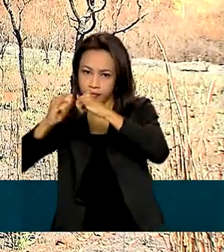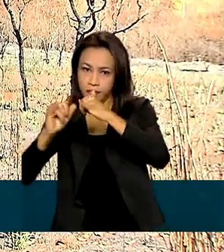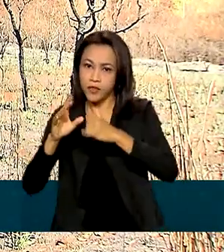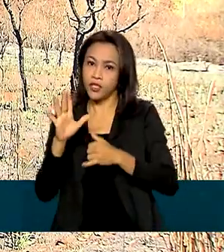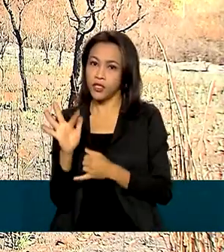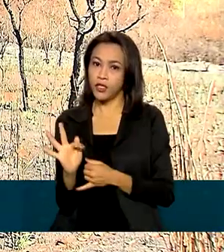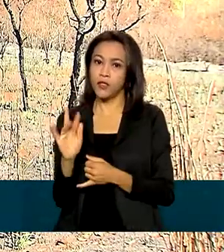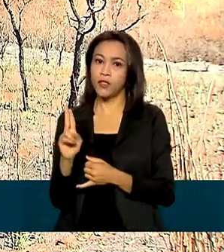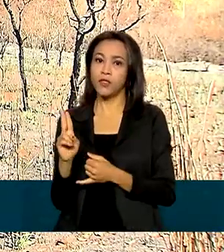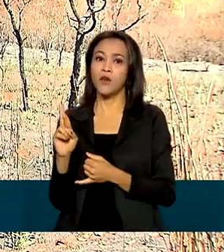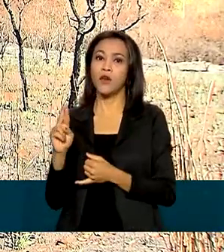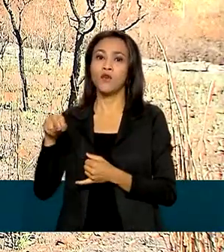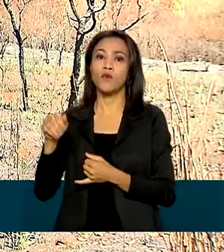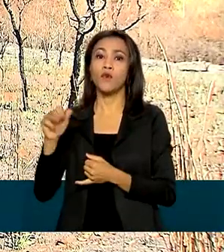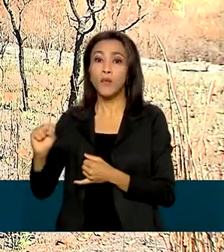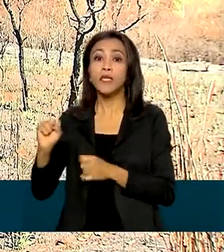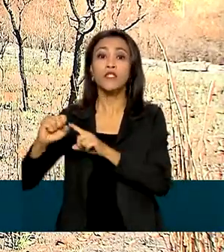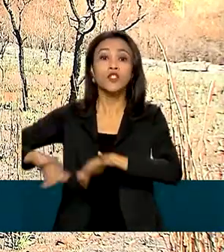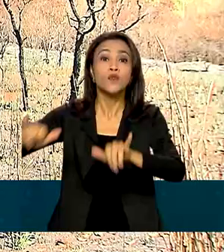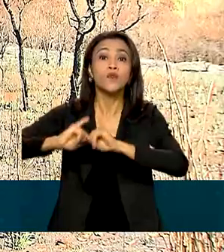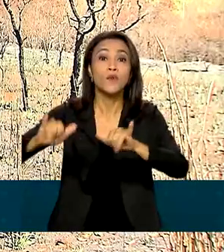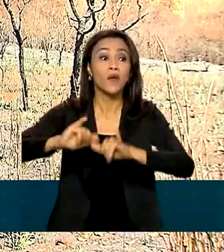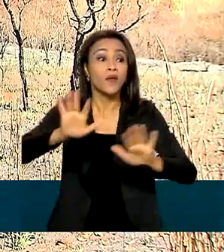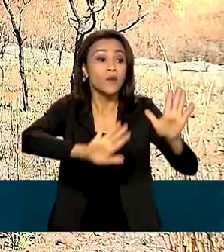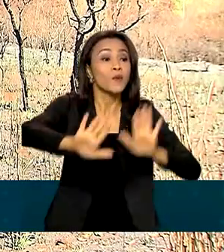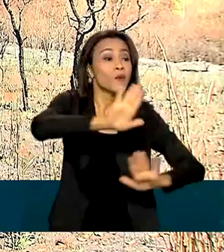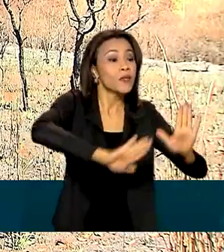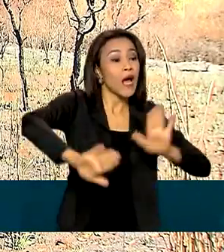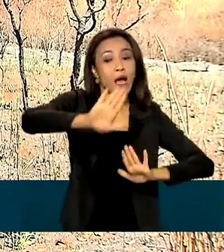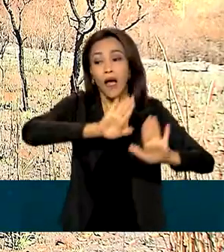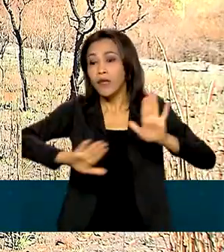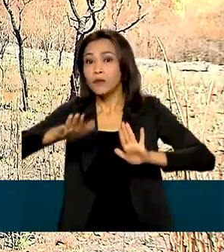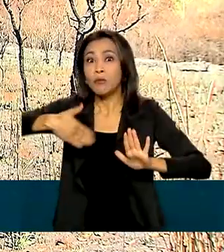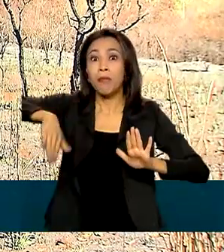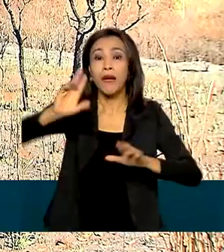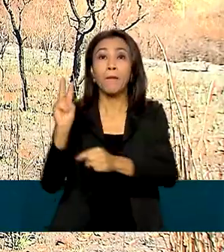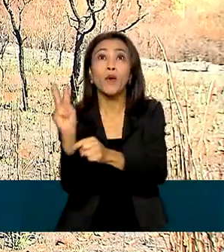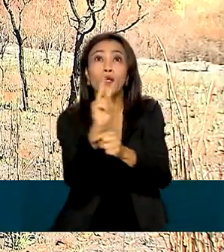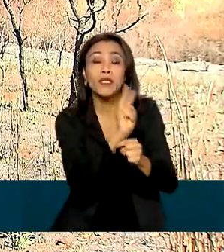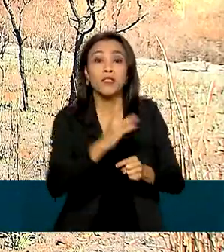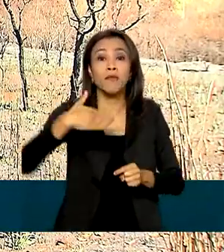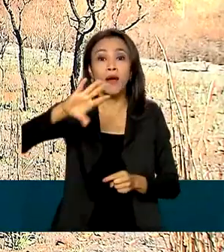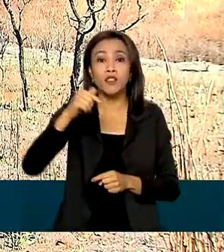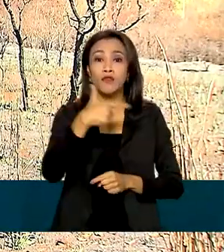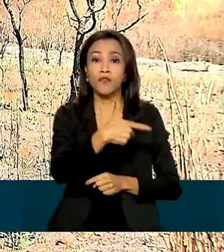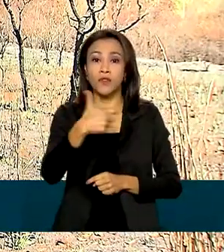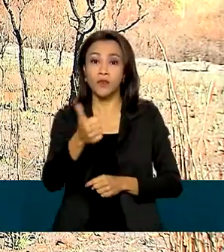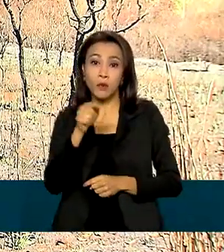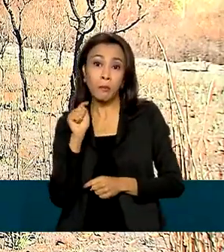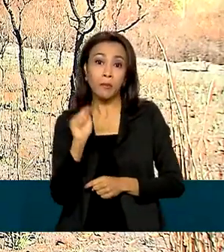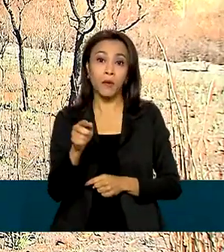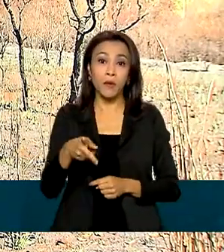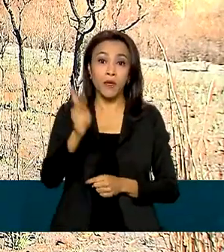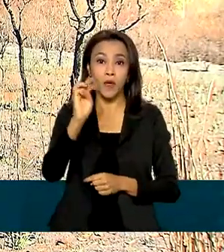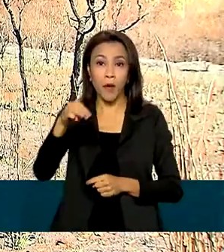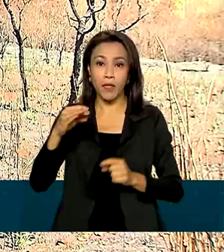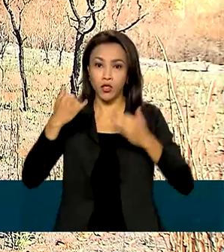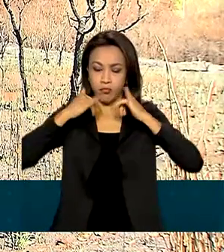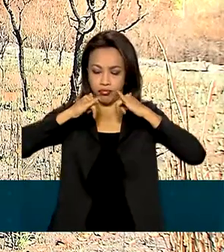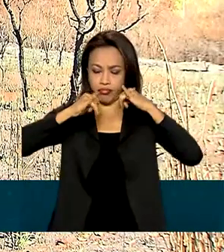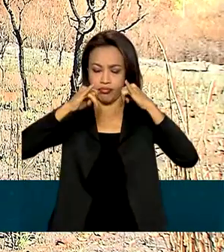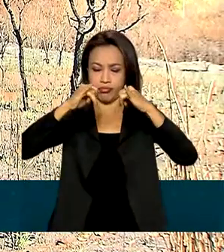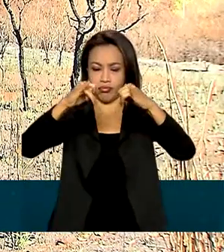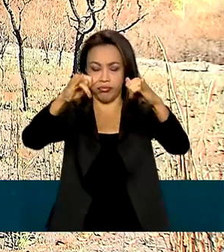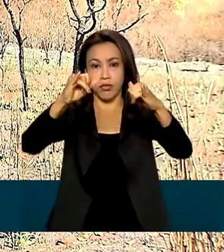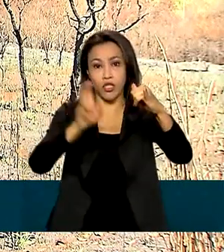promove campanhas para proteger os mais de 21 mil quilômetros de linhas de transmissão de norte